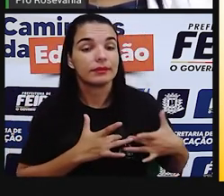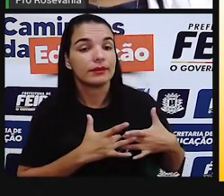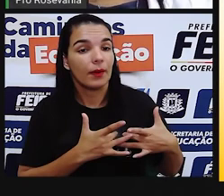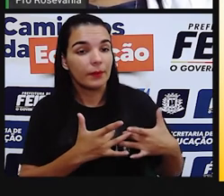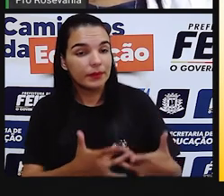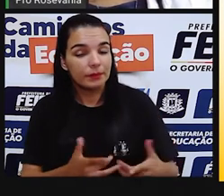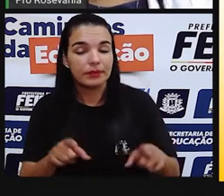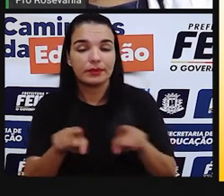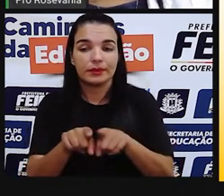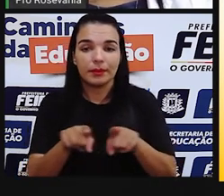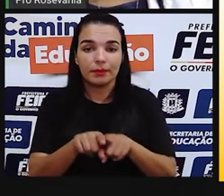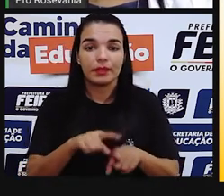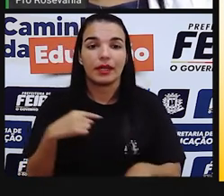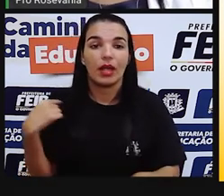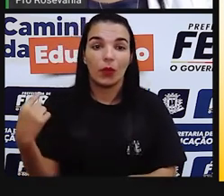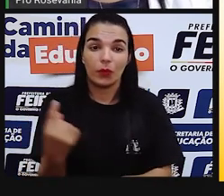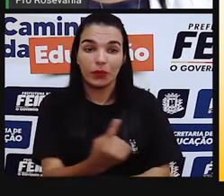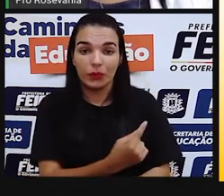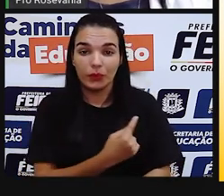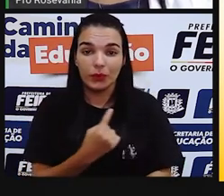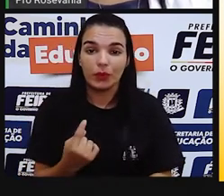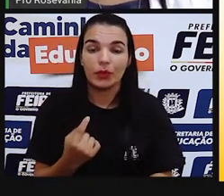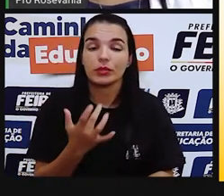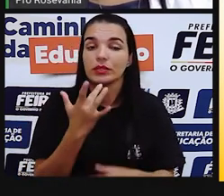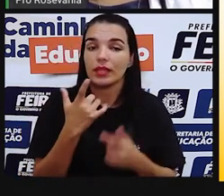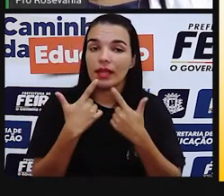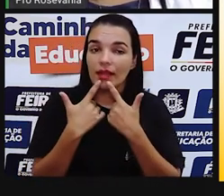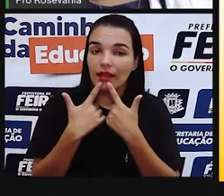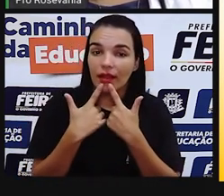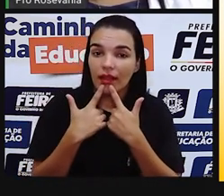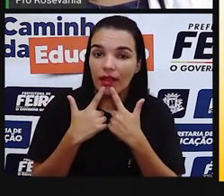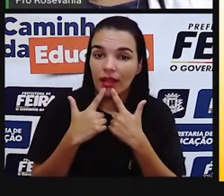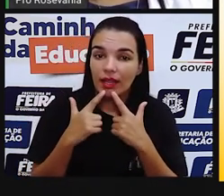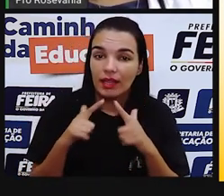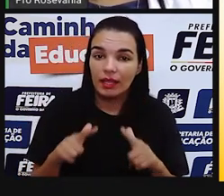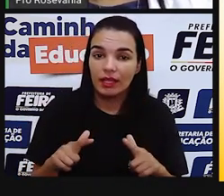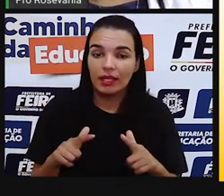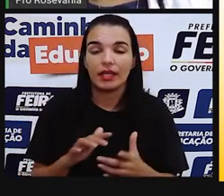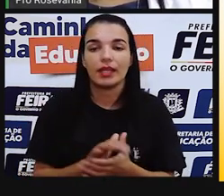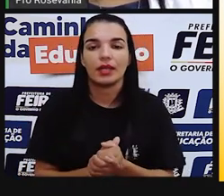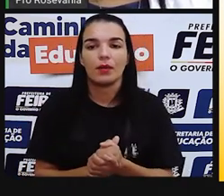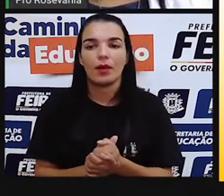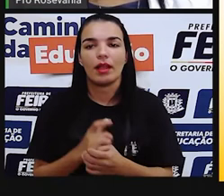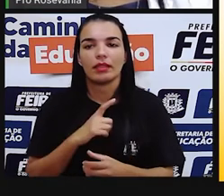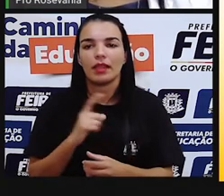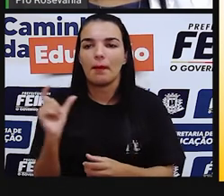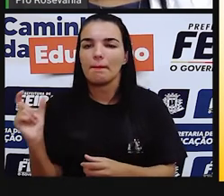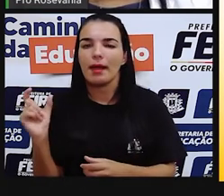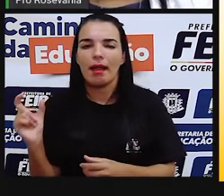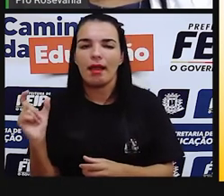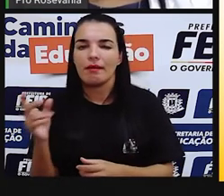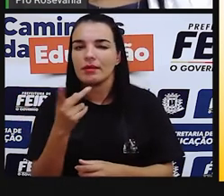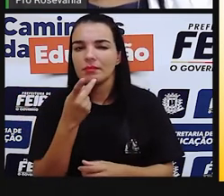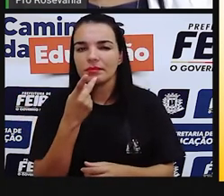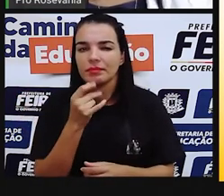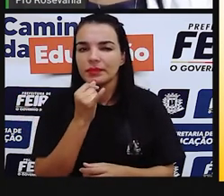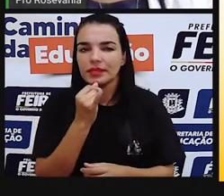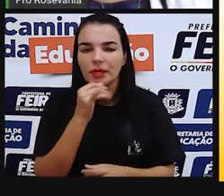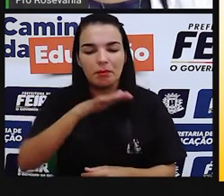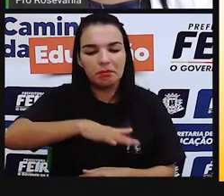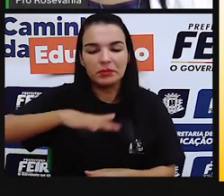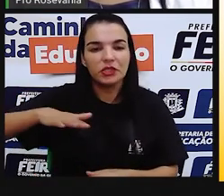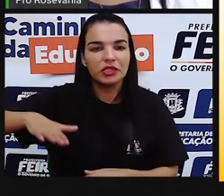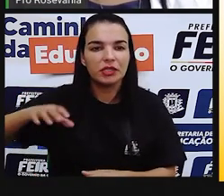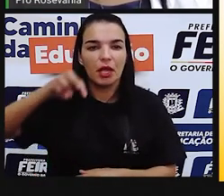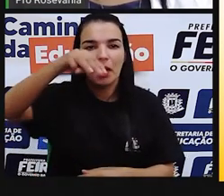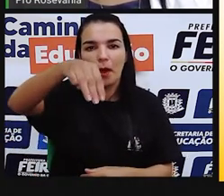o nosso idioma. Algumas palavras, como vocês estão vendo aí, né? Coleta, a fala muito, né? Palavra.